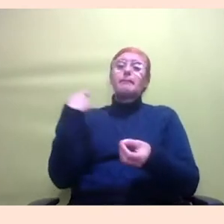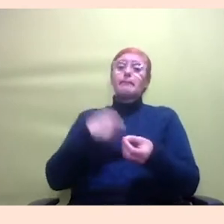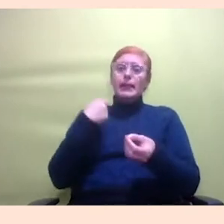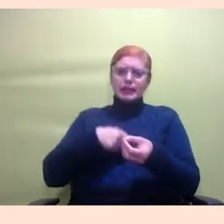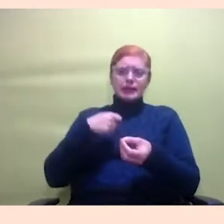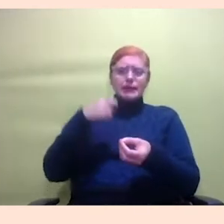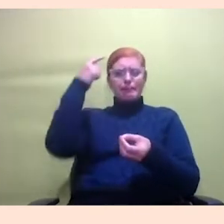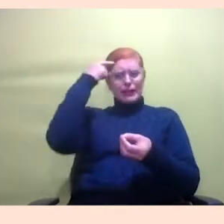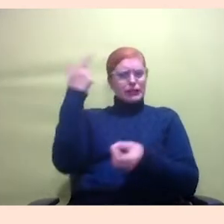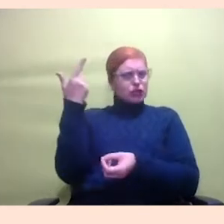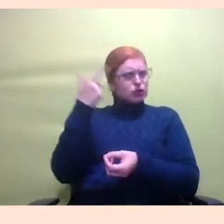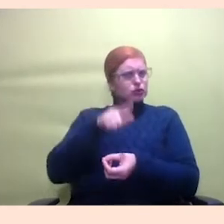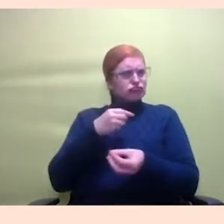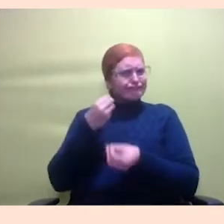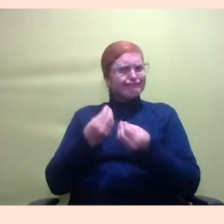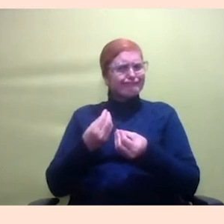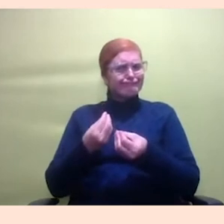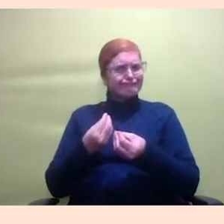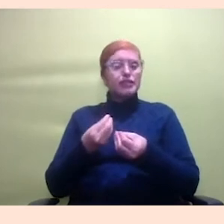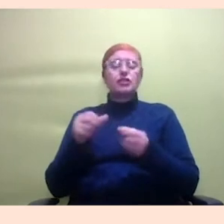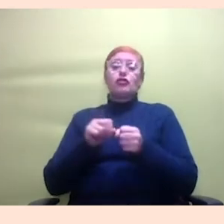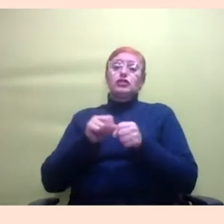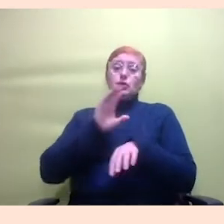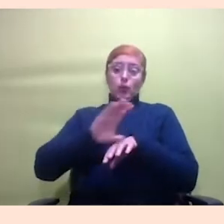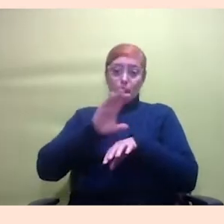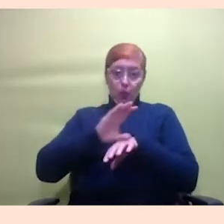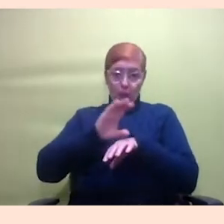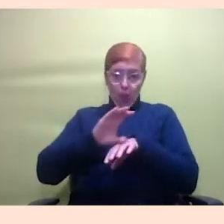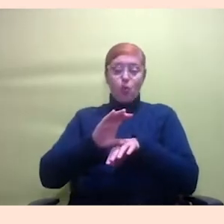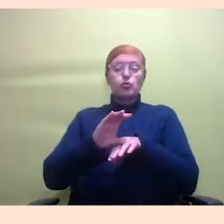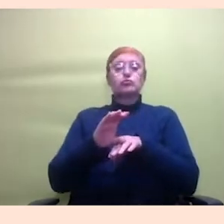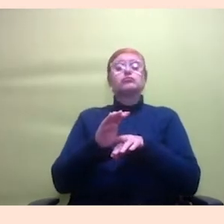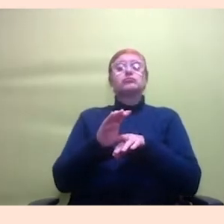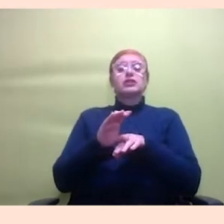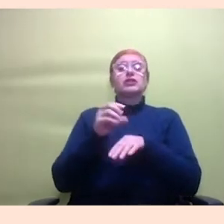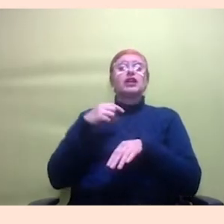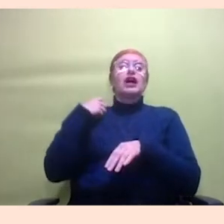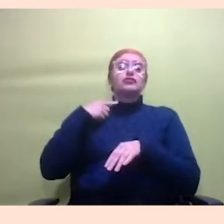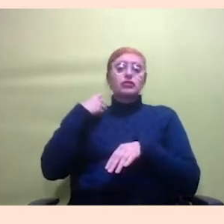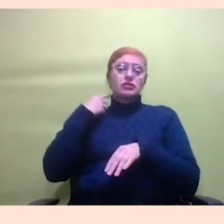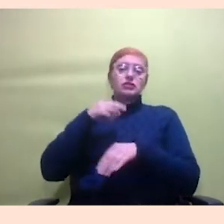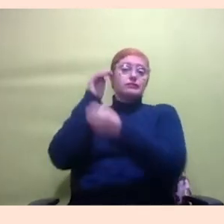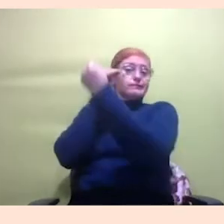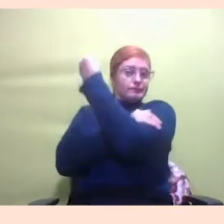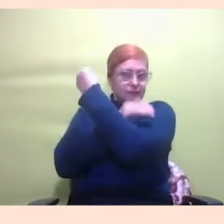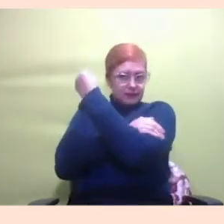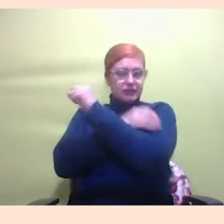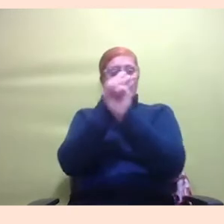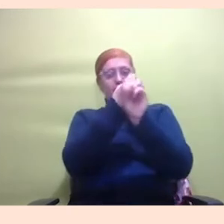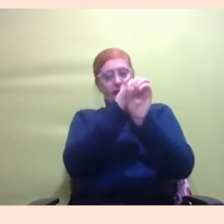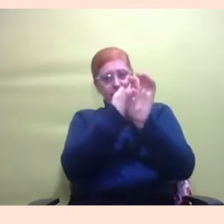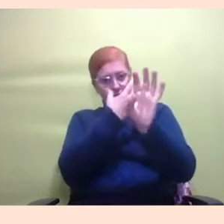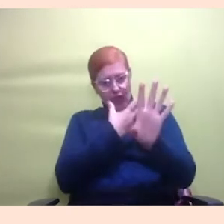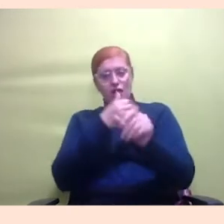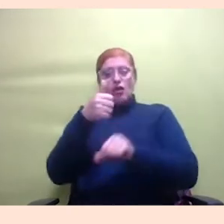eu estou fazendo um curso eu Laina né disponibilizando um curso sobre advocacia feminista né EAD para profissionais de